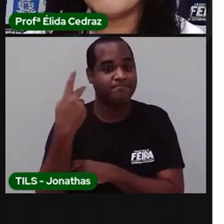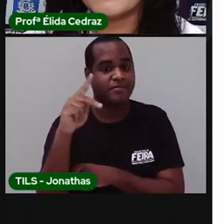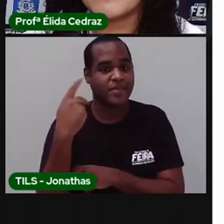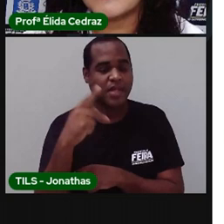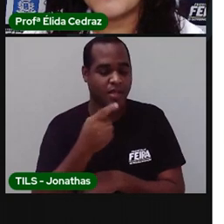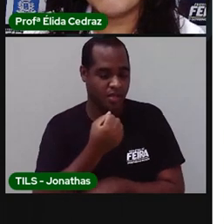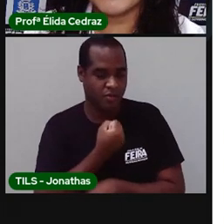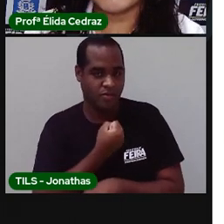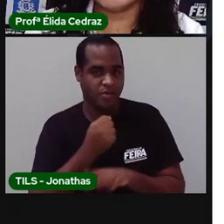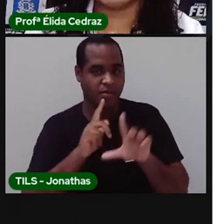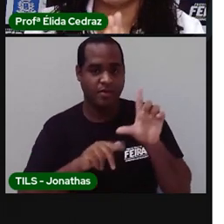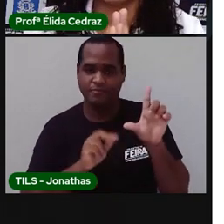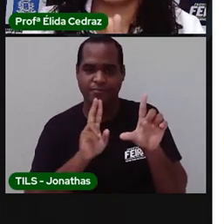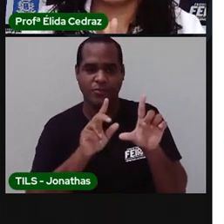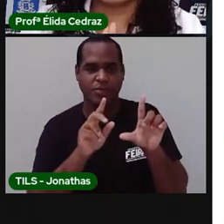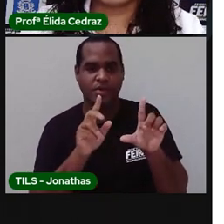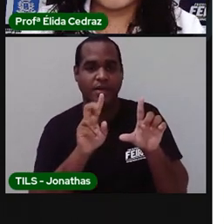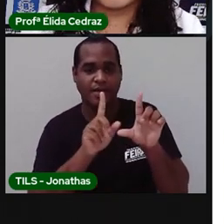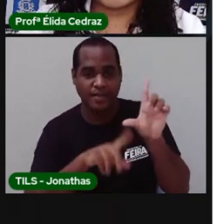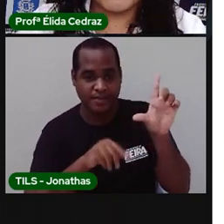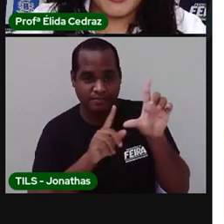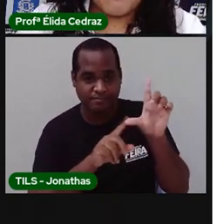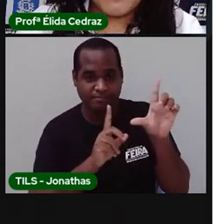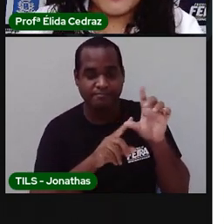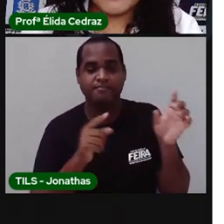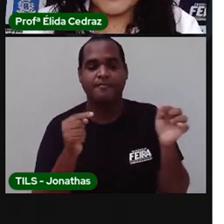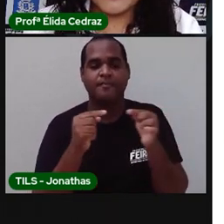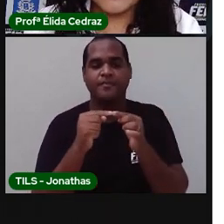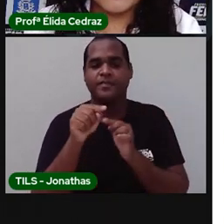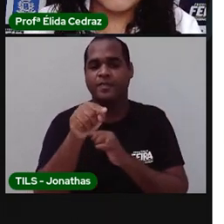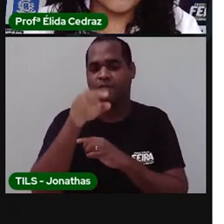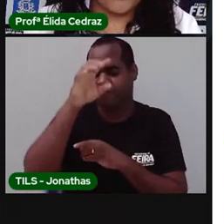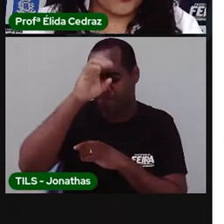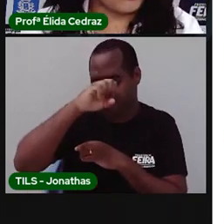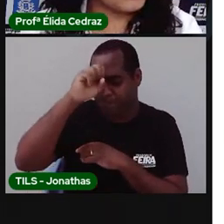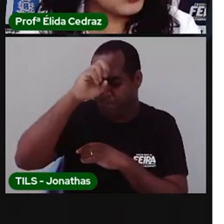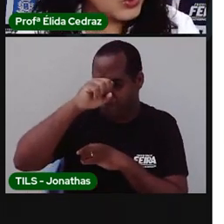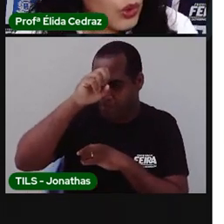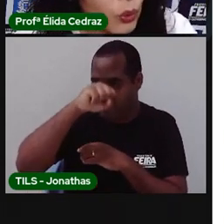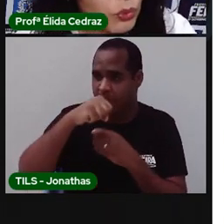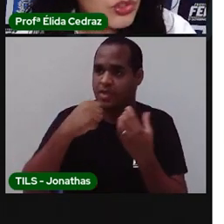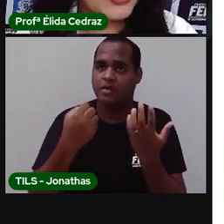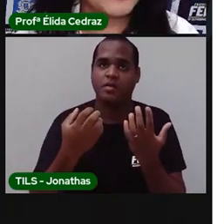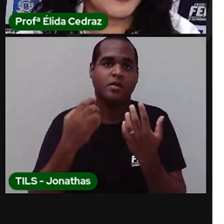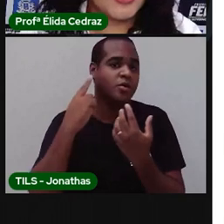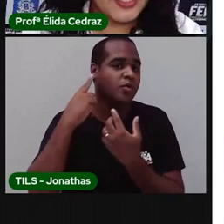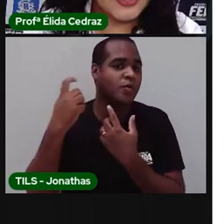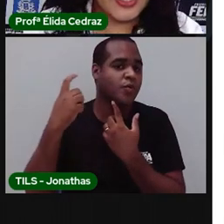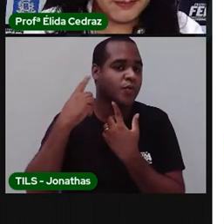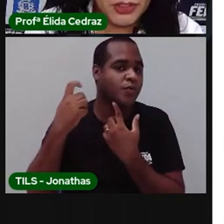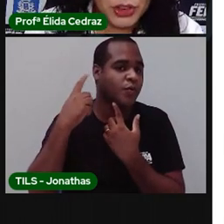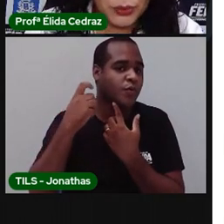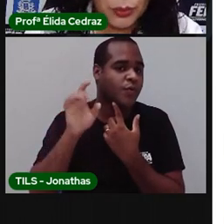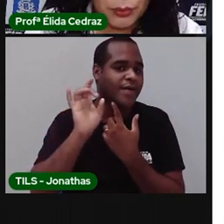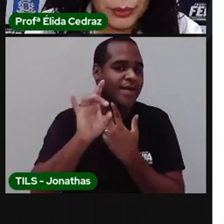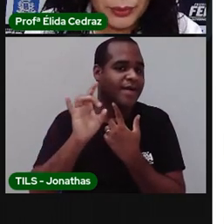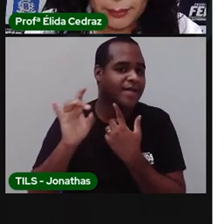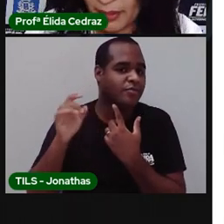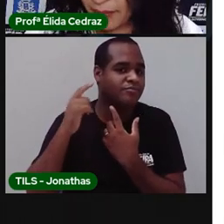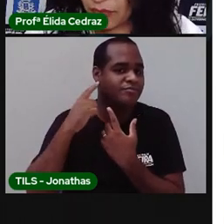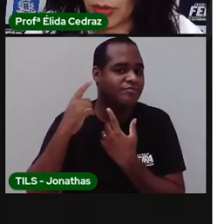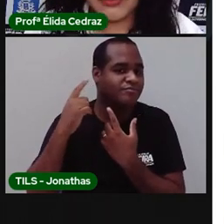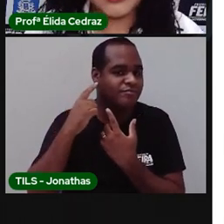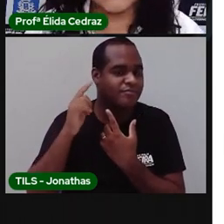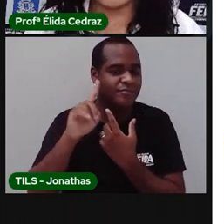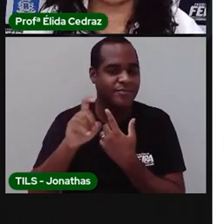E você também vai aprender o som de cada letra repetindo comigo,